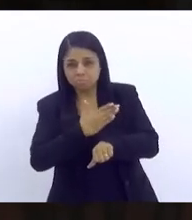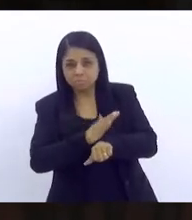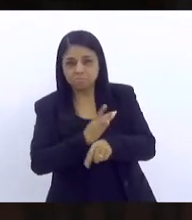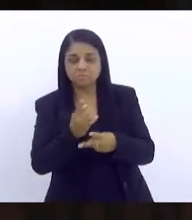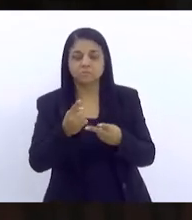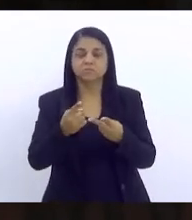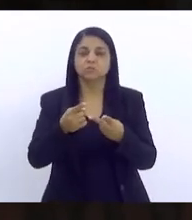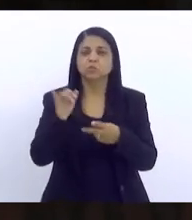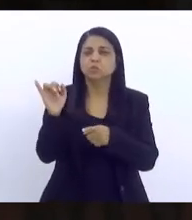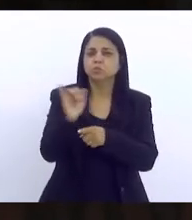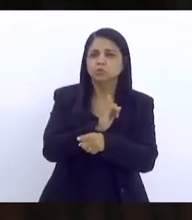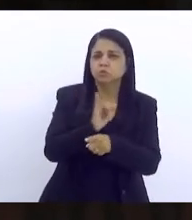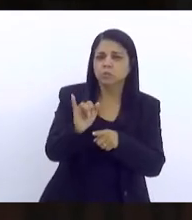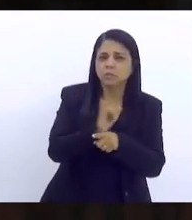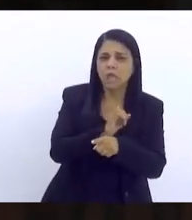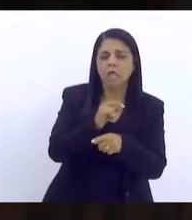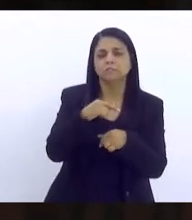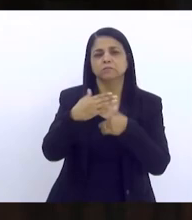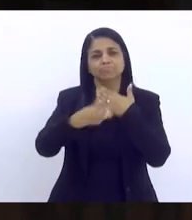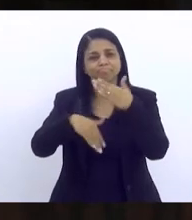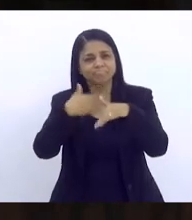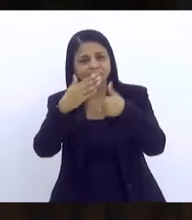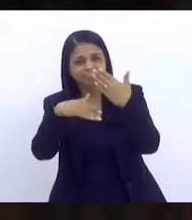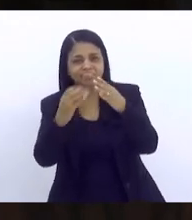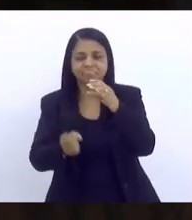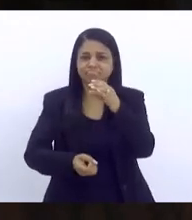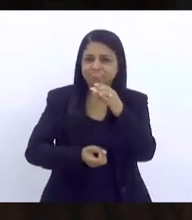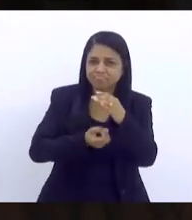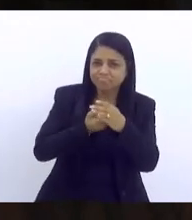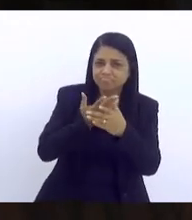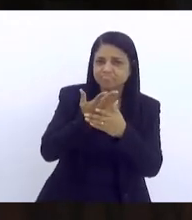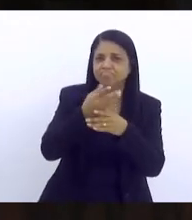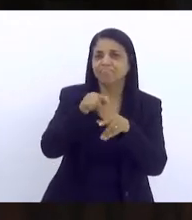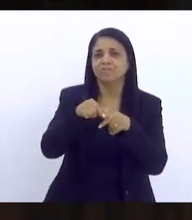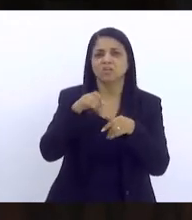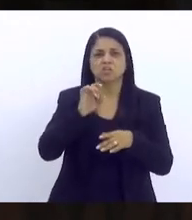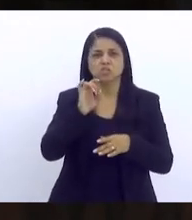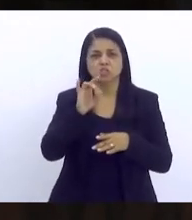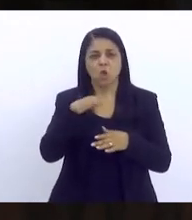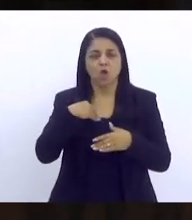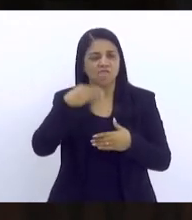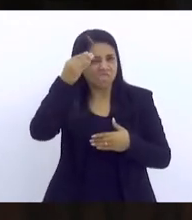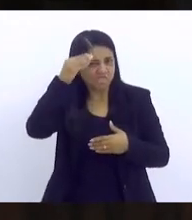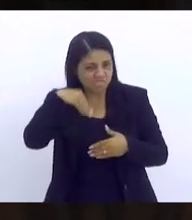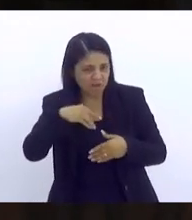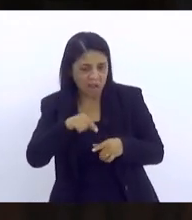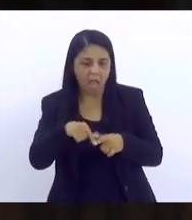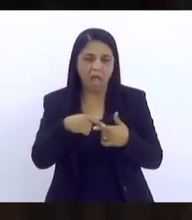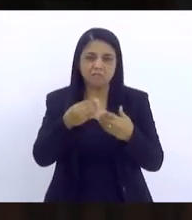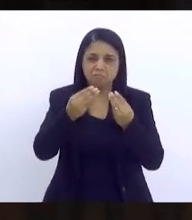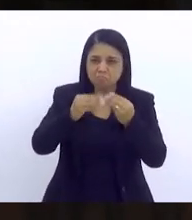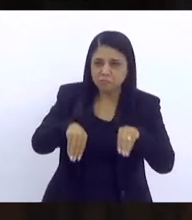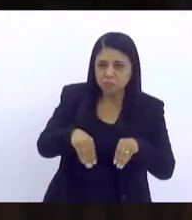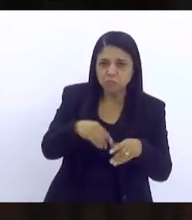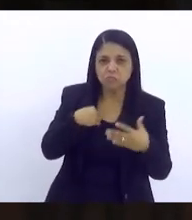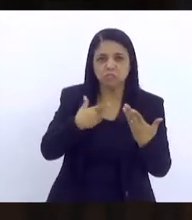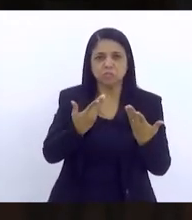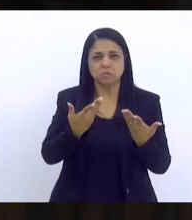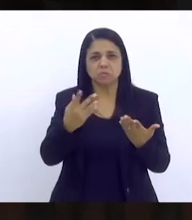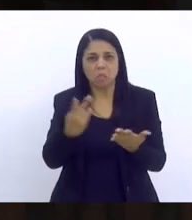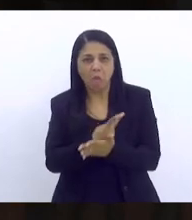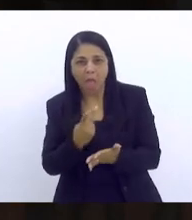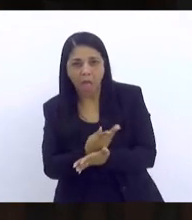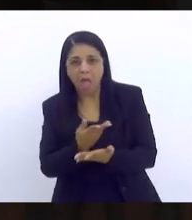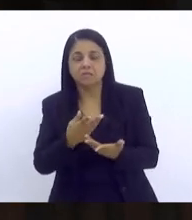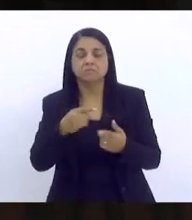construído, aquilo que a gente tem implementado, para que nós não falemos só dos nossos fracassos, mas também possamos falar das